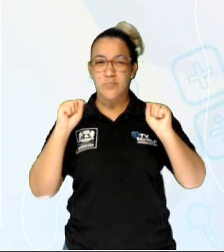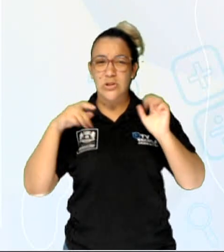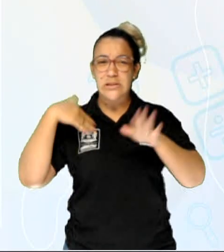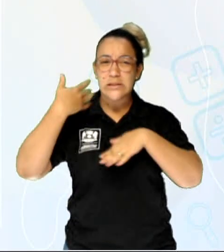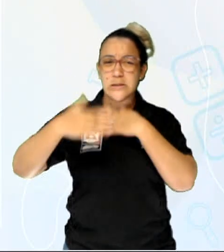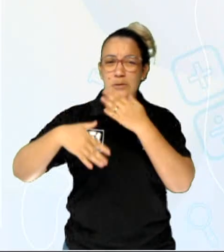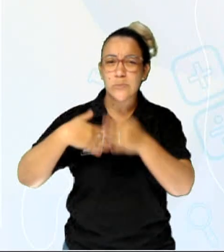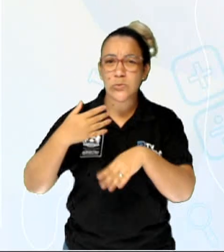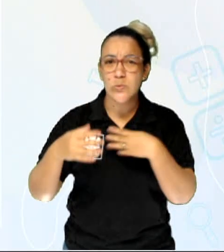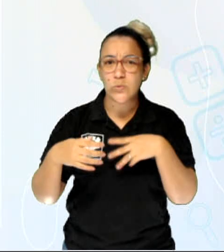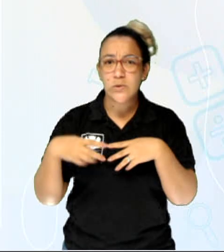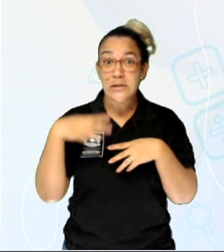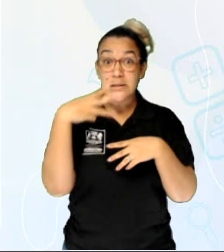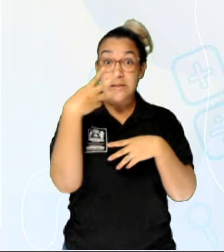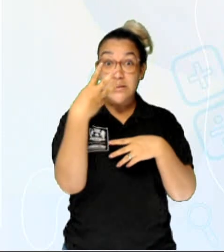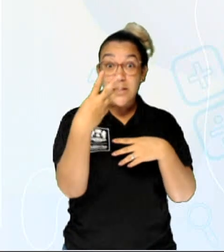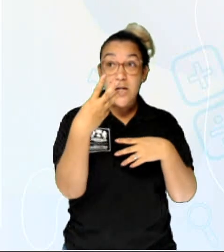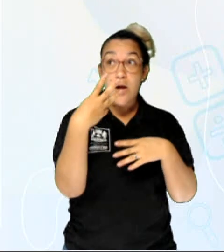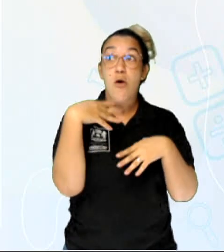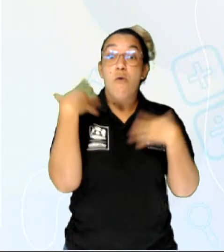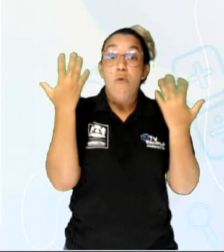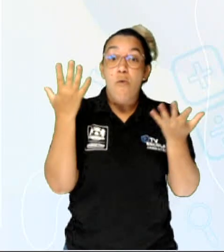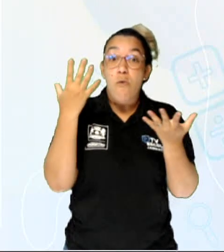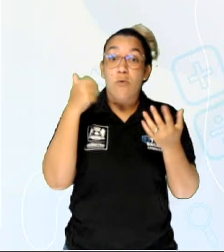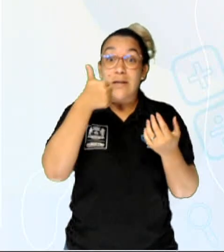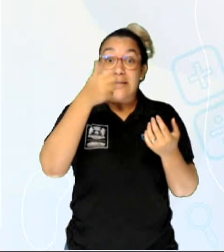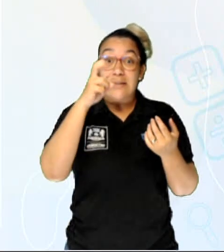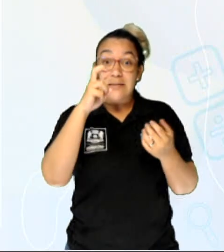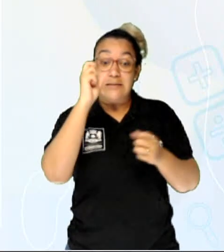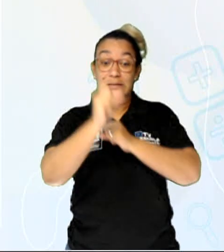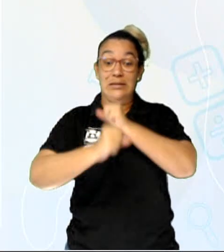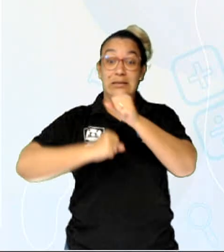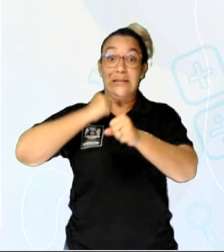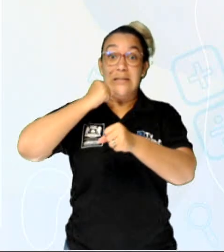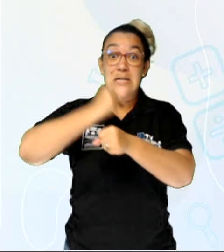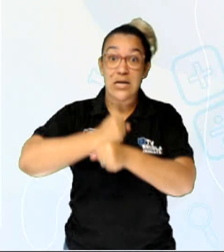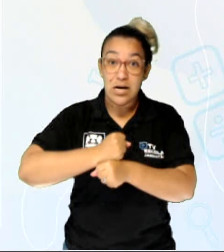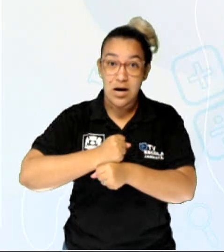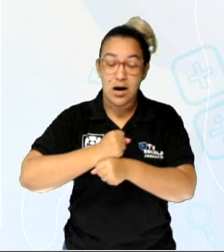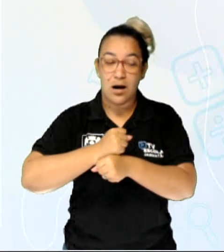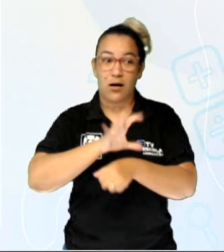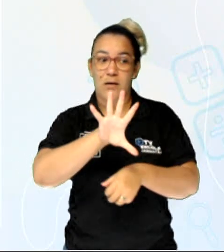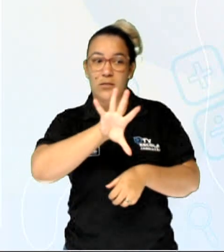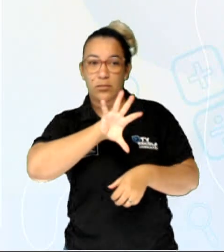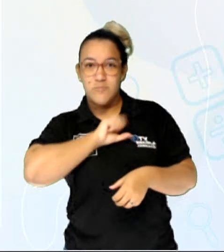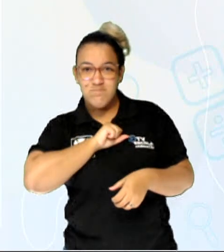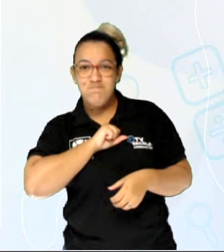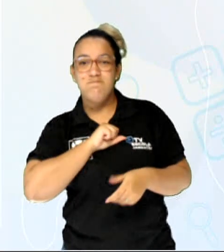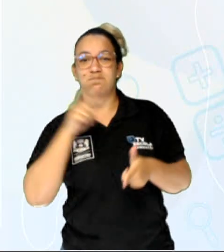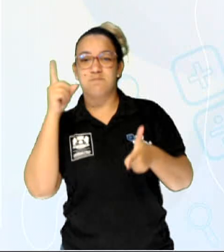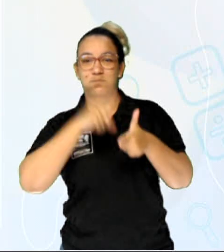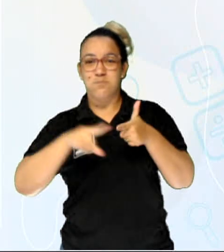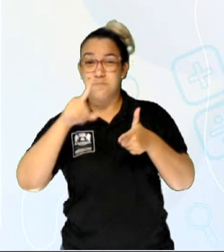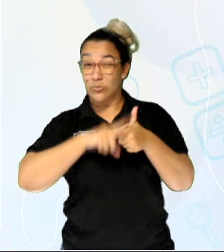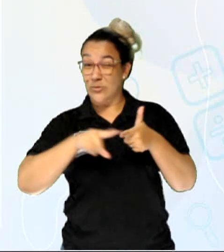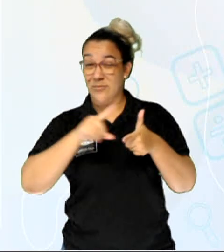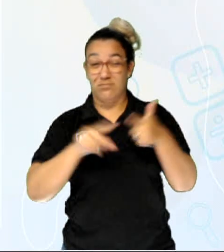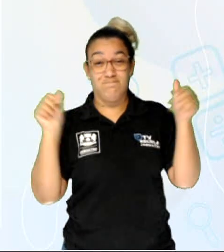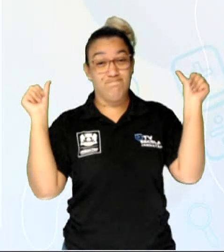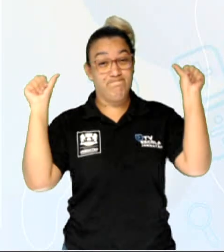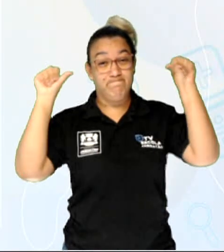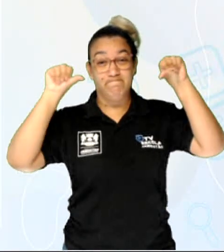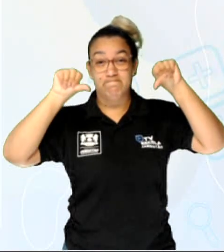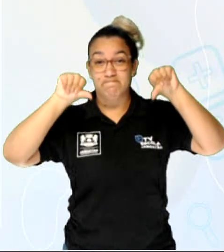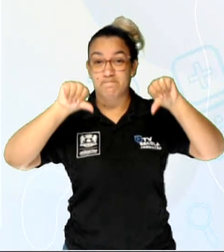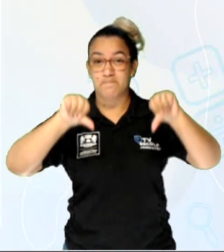3 ou até 15 anos depois da infecção, trazendo aí muitos problemas maiores, podendo